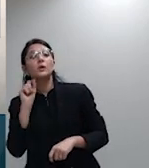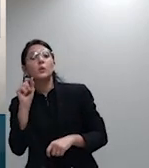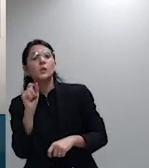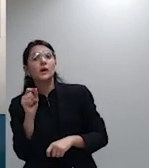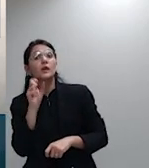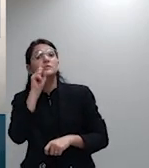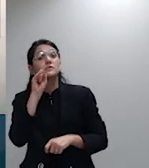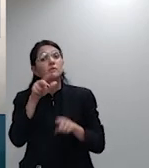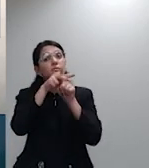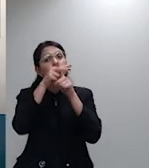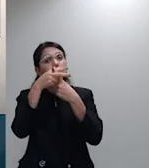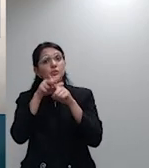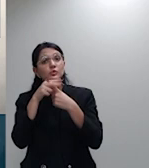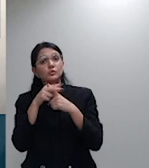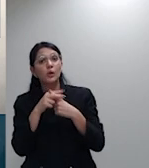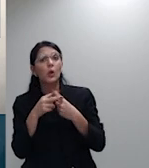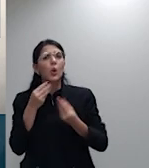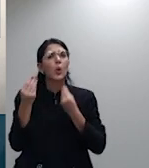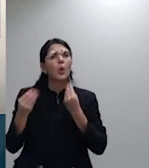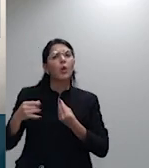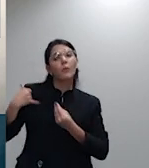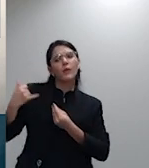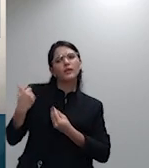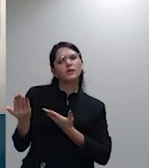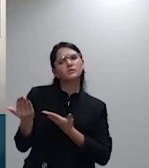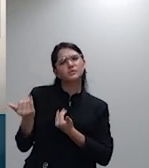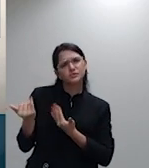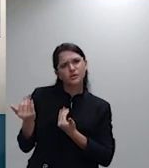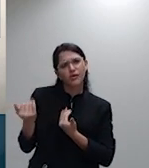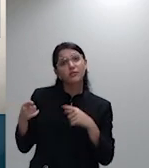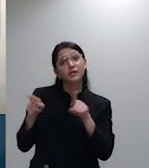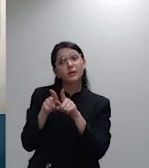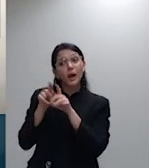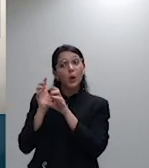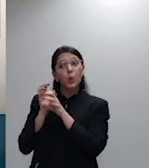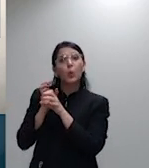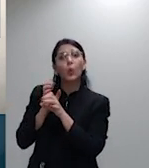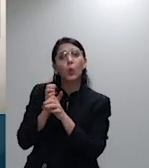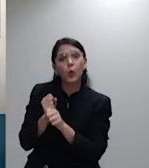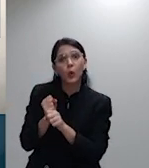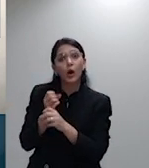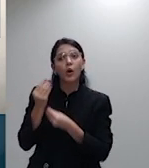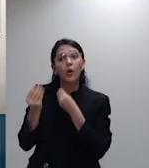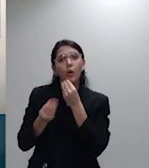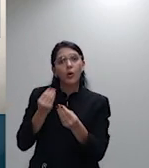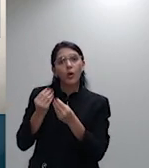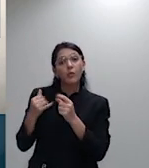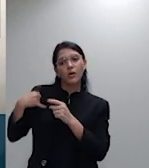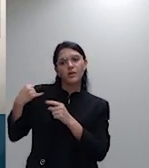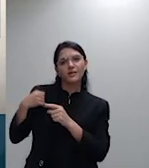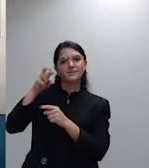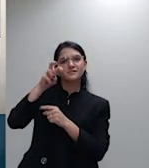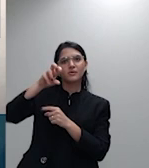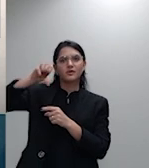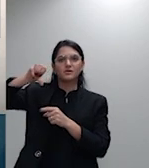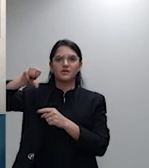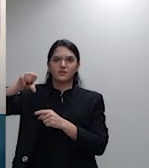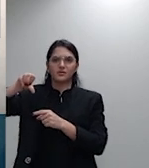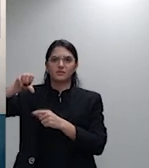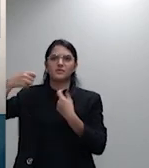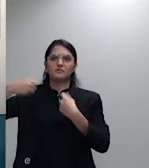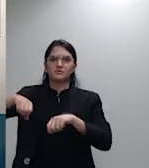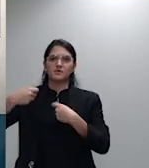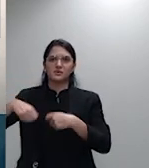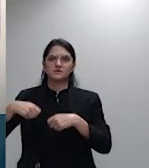faixas etárias mais jovens para acumular propositalmente para o consumidor de 59 anos isso seja declarado um abuso de direito